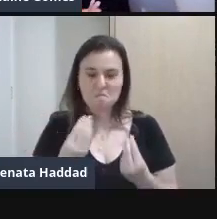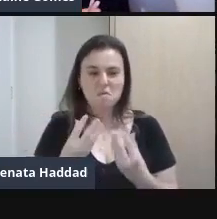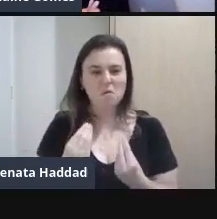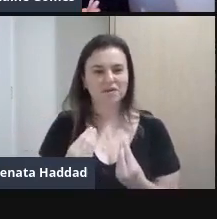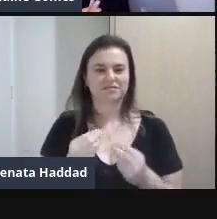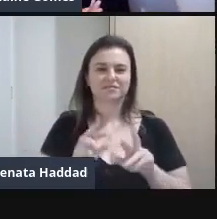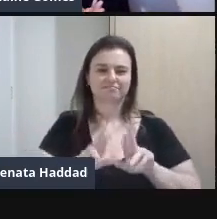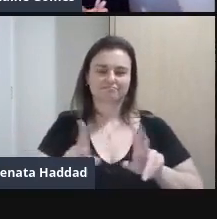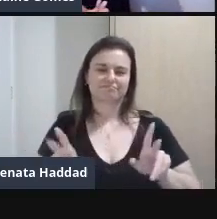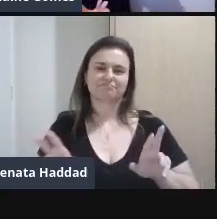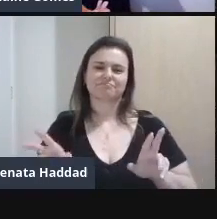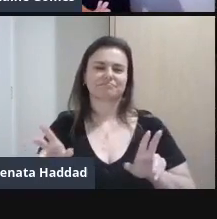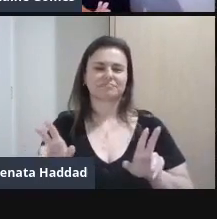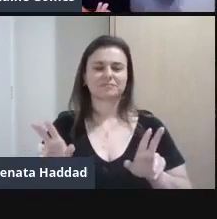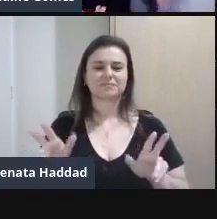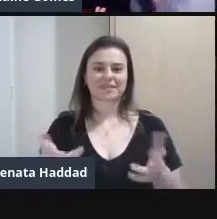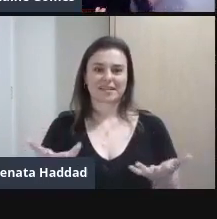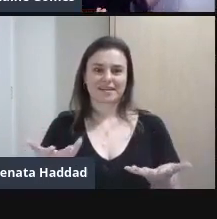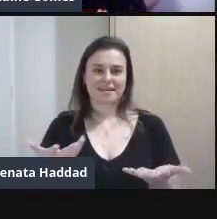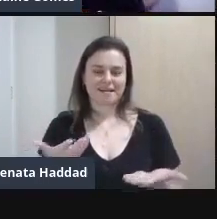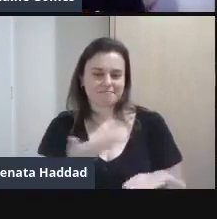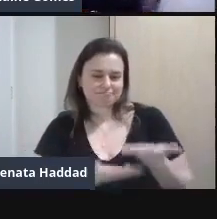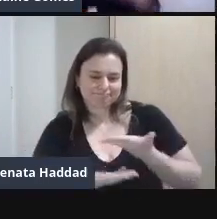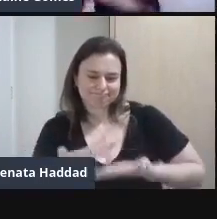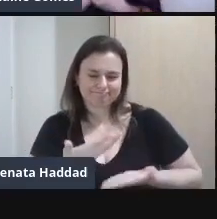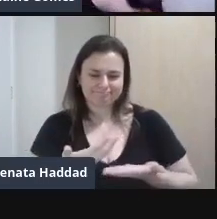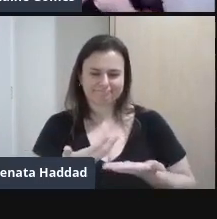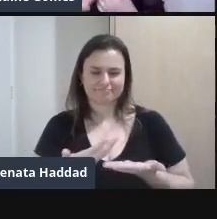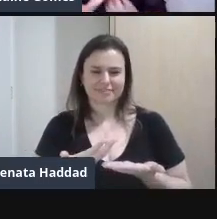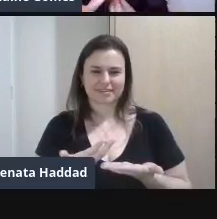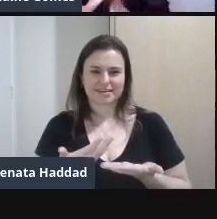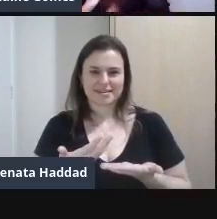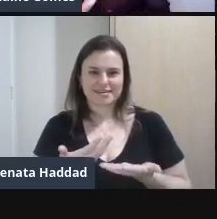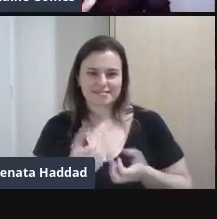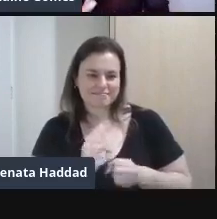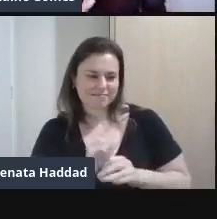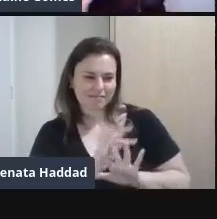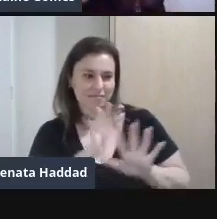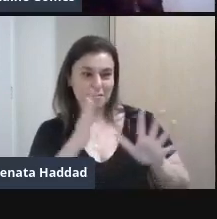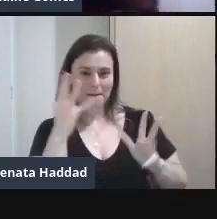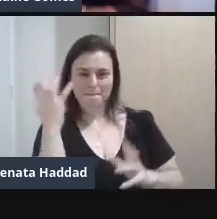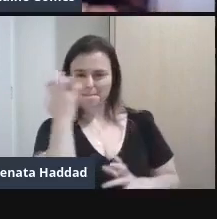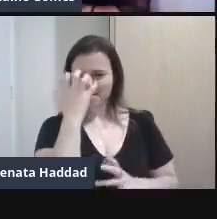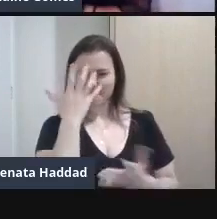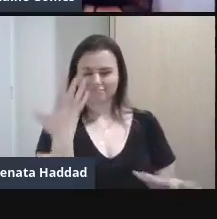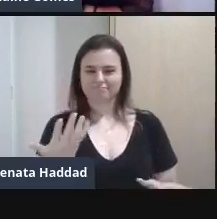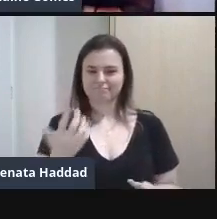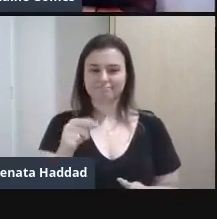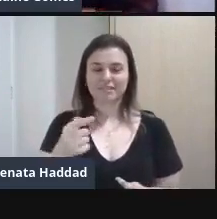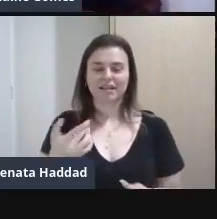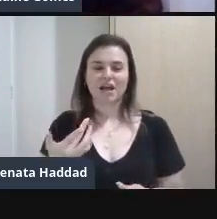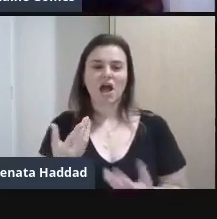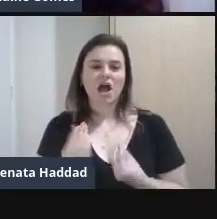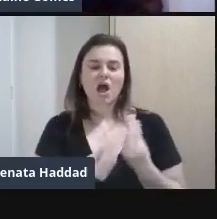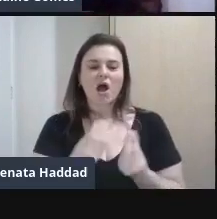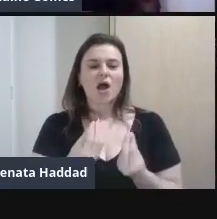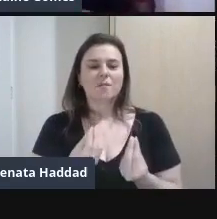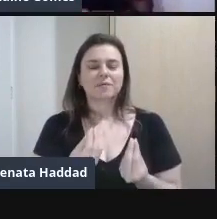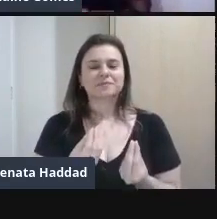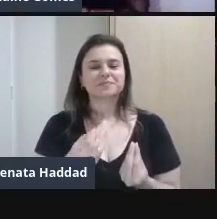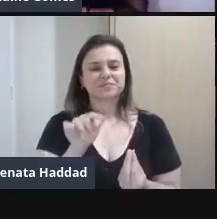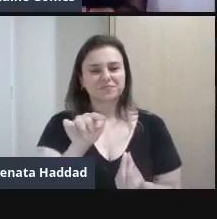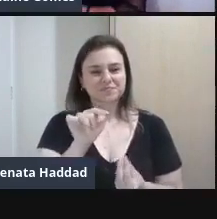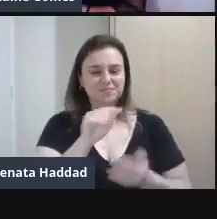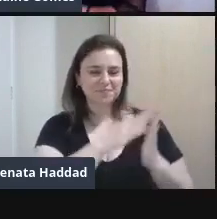muito Envolvida Muito encantada Com o expressionismo E o impressionismo Eu diria que Nesta obra